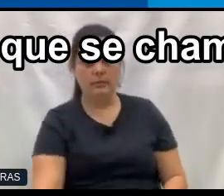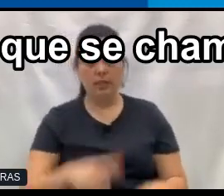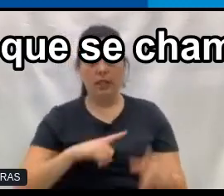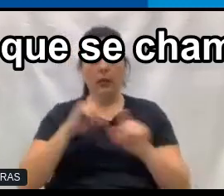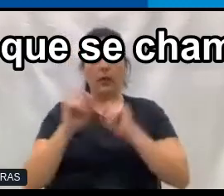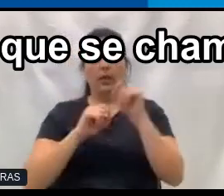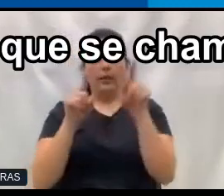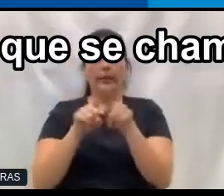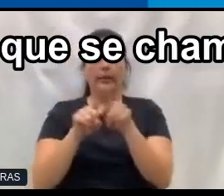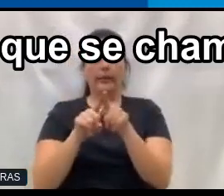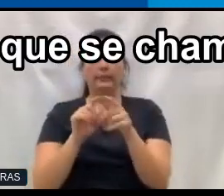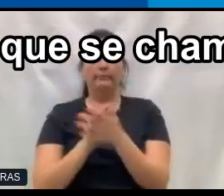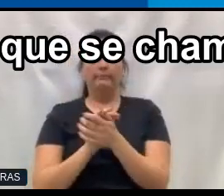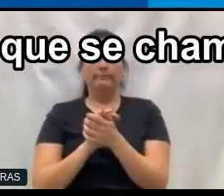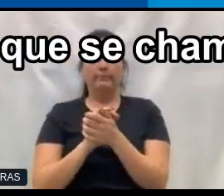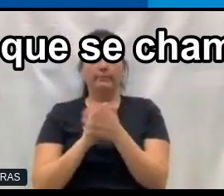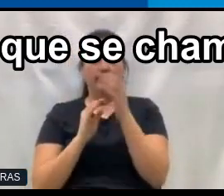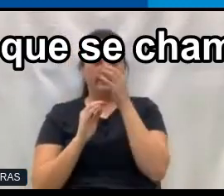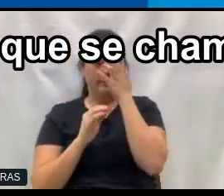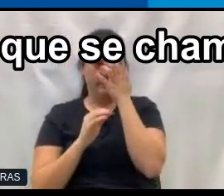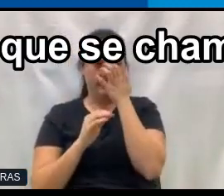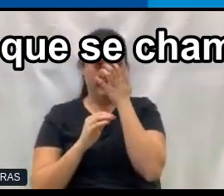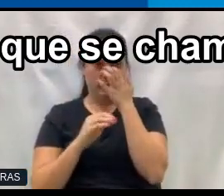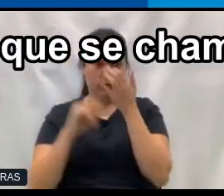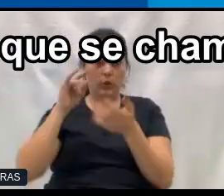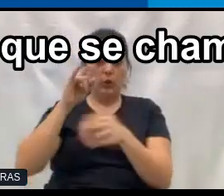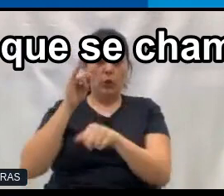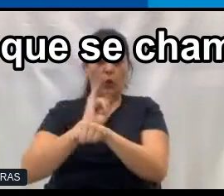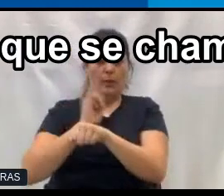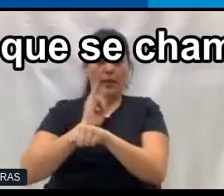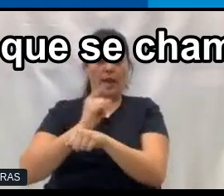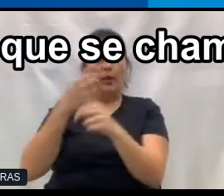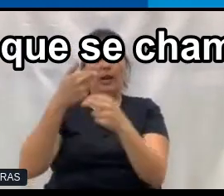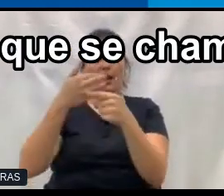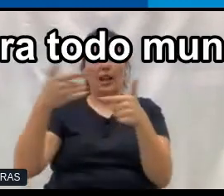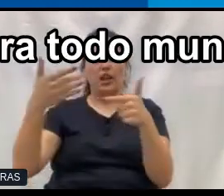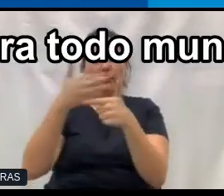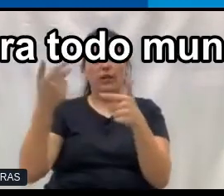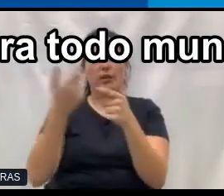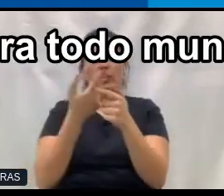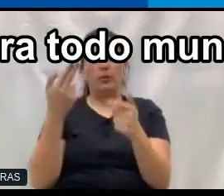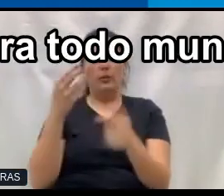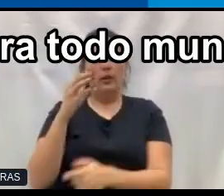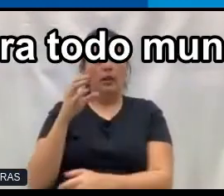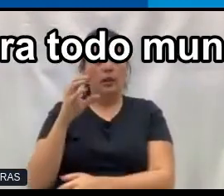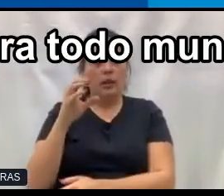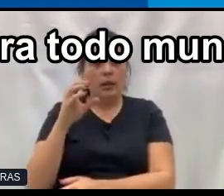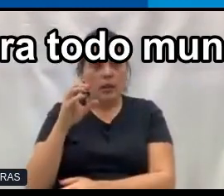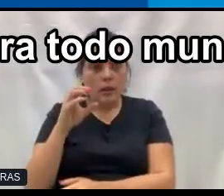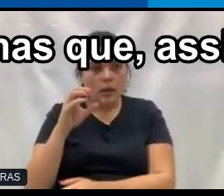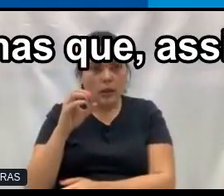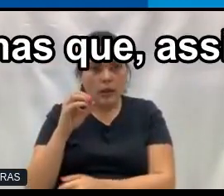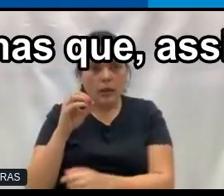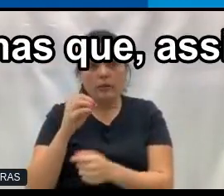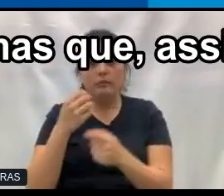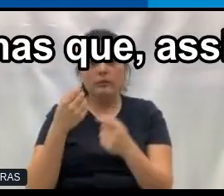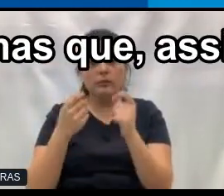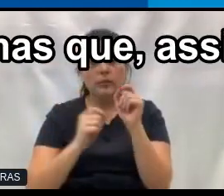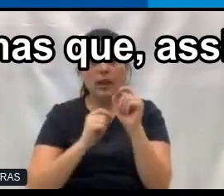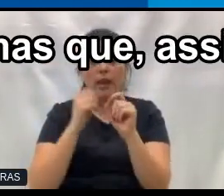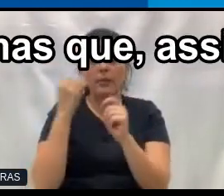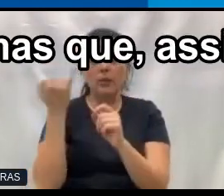Tem um documentário na Netflix que chama Coded Bias, que eu recomendo para todo mundo. É